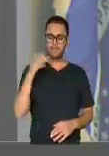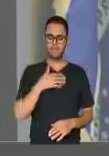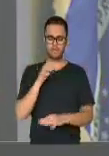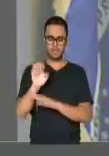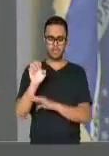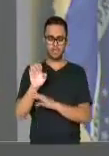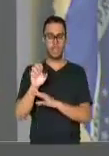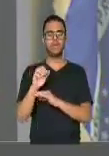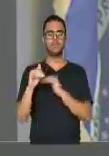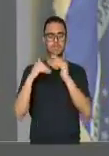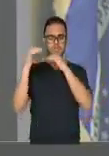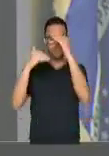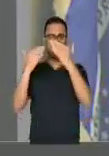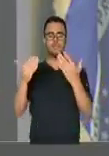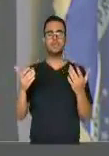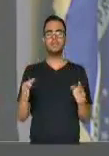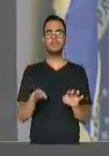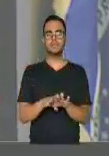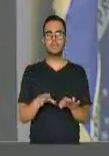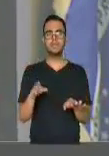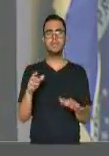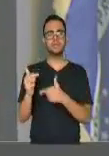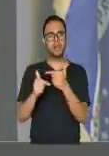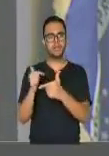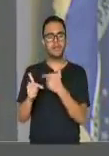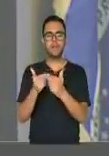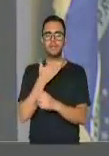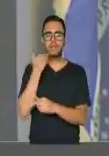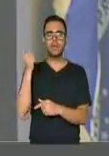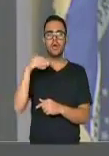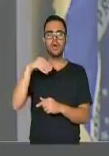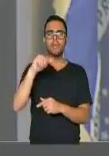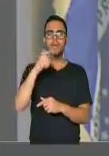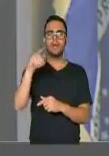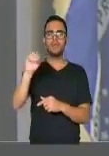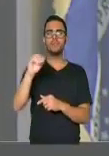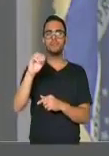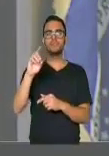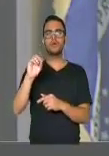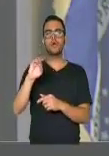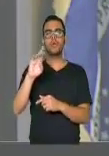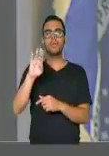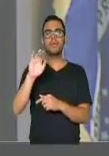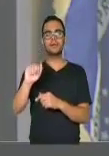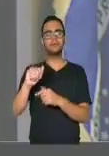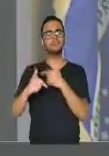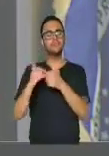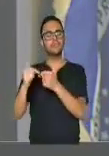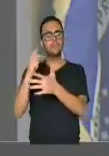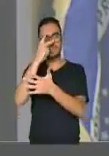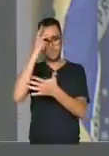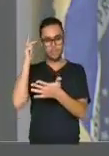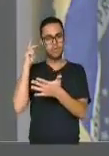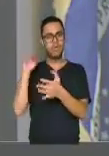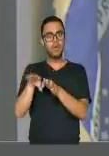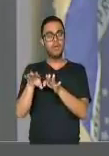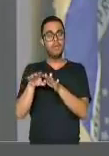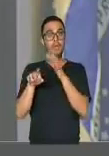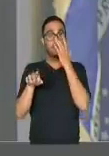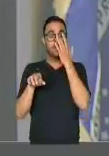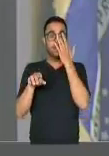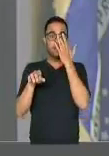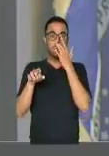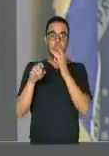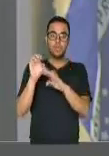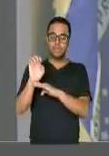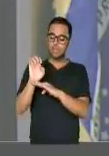desenvolvido, que é um Estado que tem a melhor mão de obra, uma das melhores mãos de obra do Brasil, que é mais um Estado que